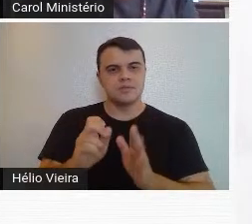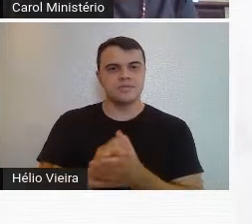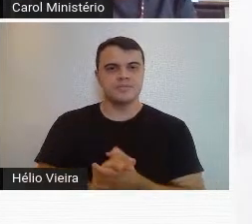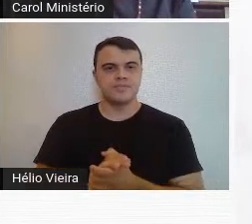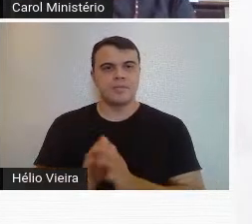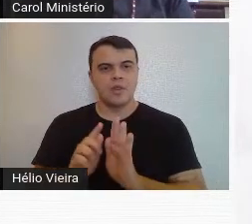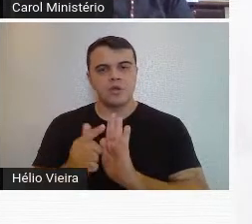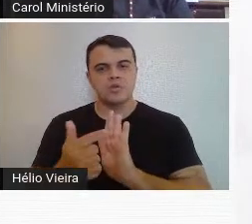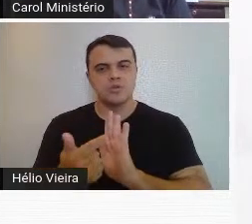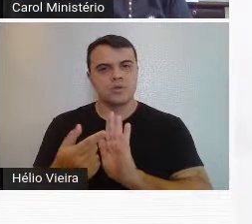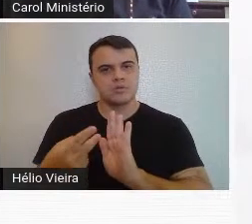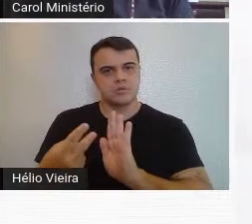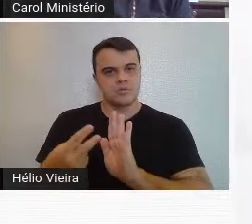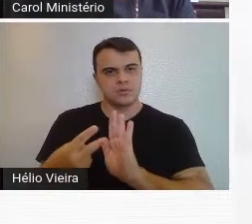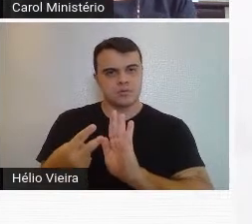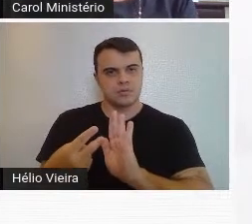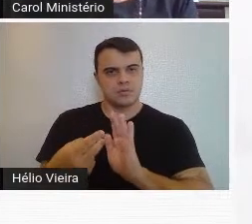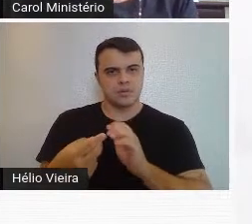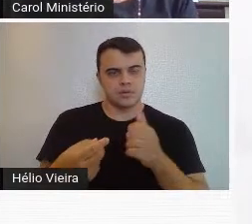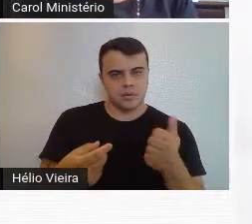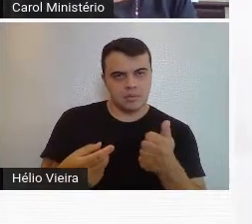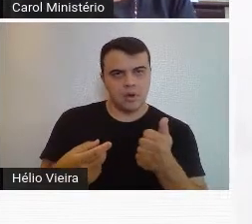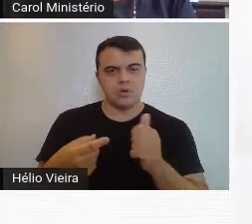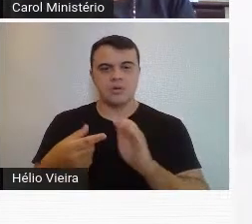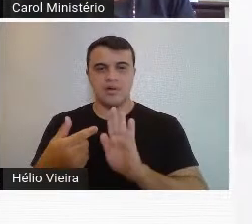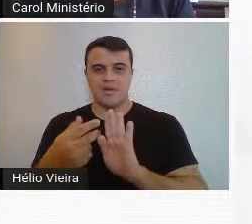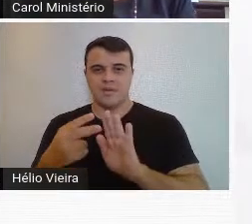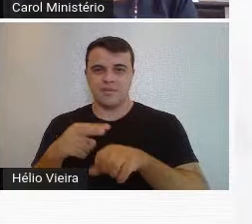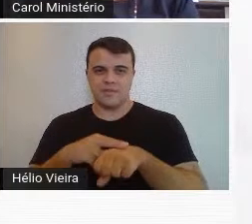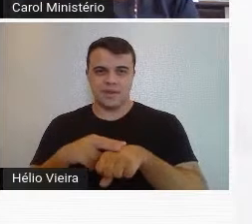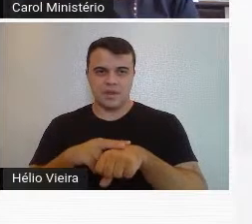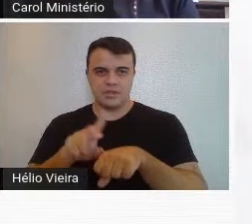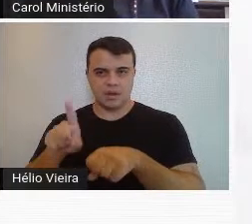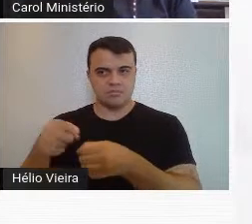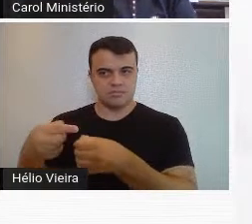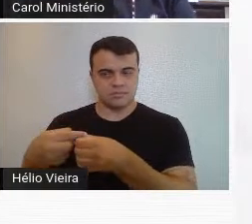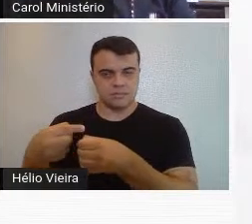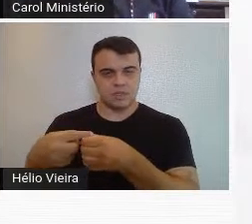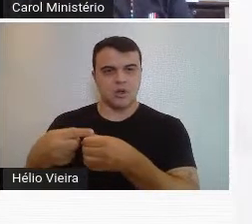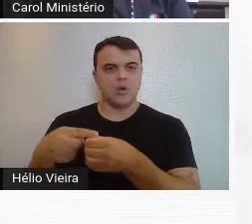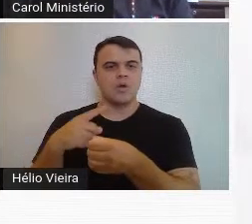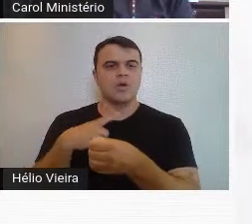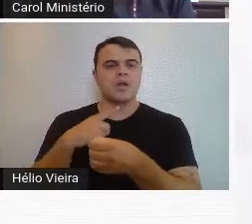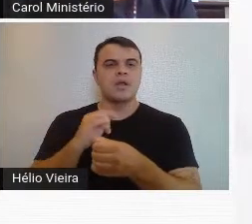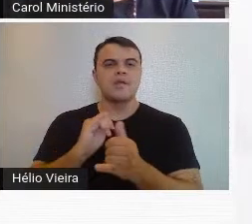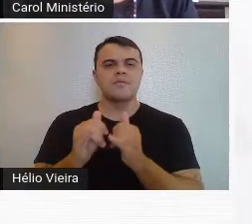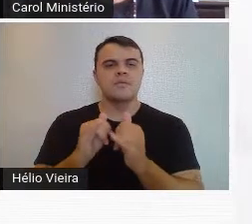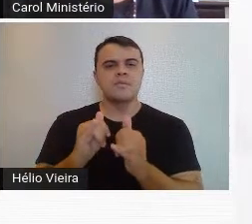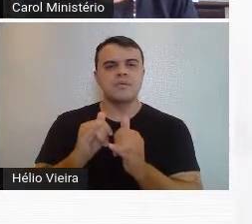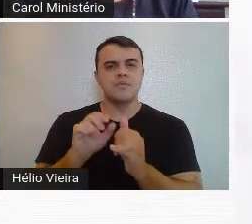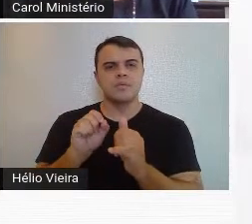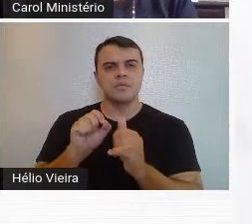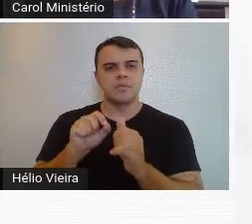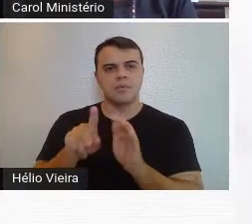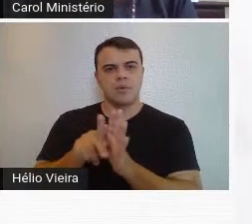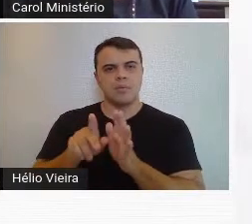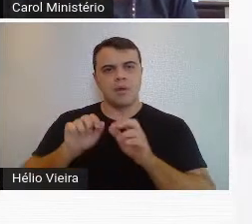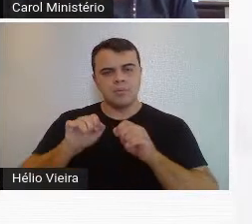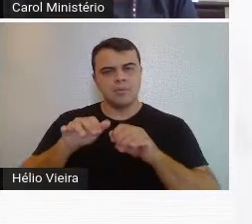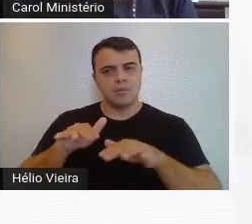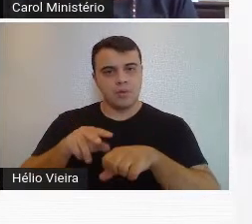Aqui, o segundo número, o primeiro número também da Revista Verde de Cataguases, que foi publicado por esse movimento verde.